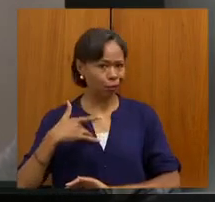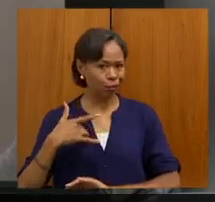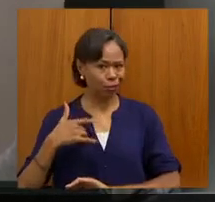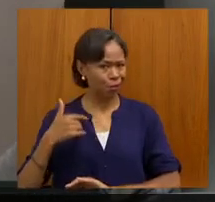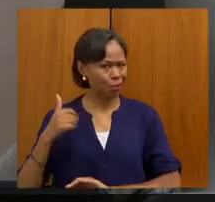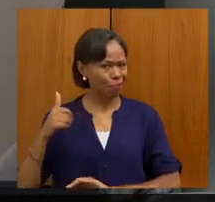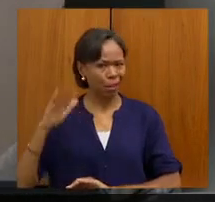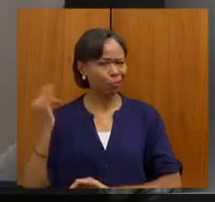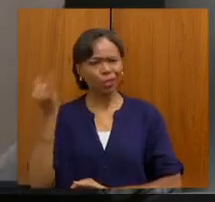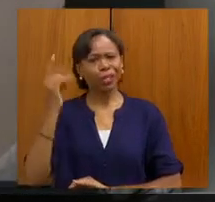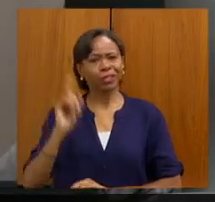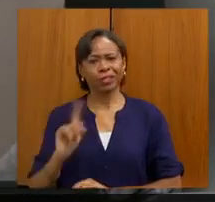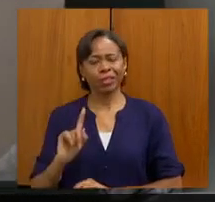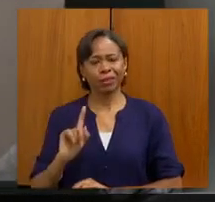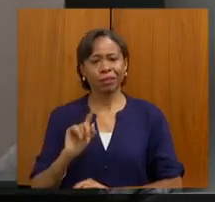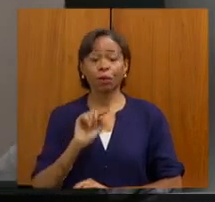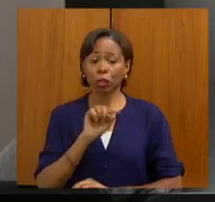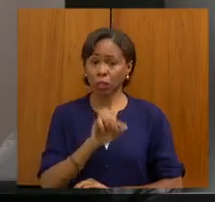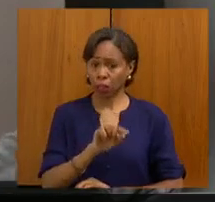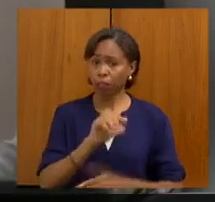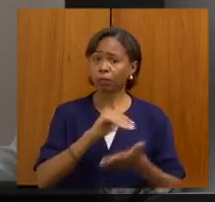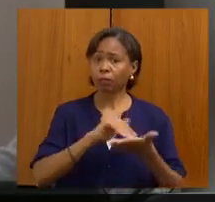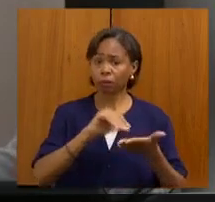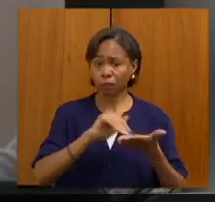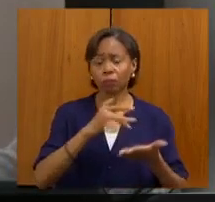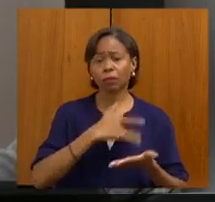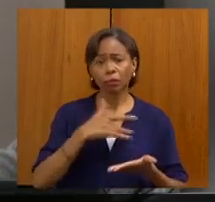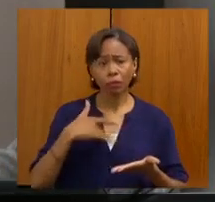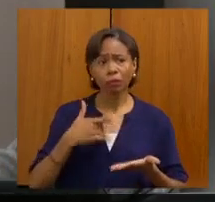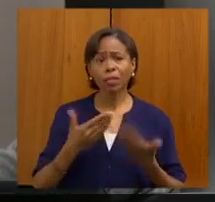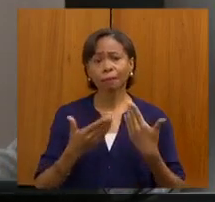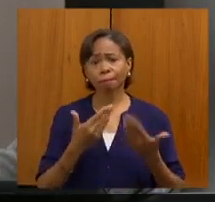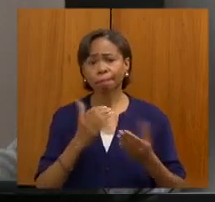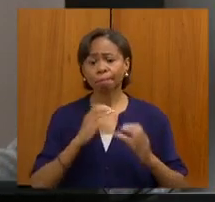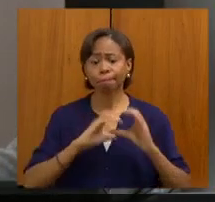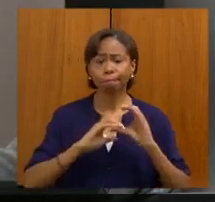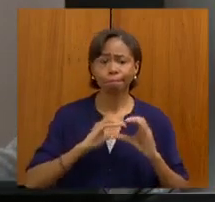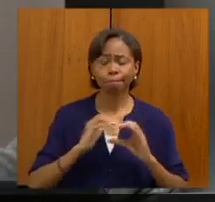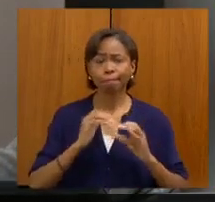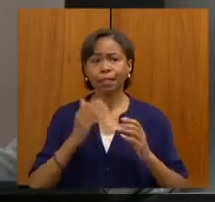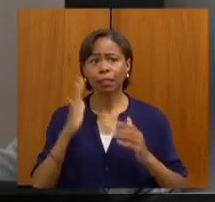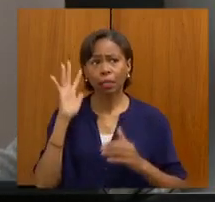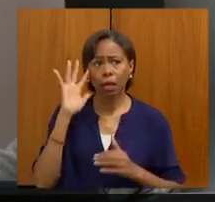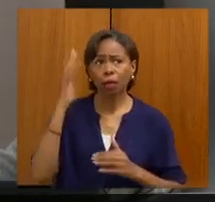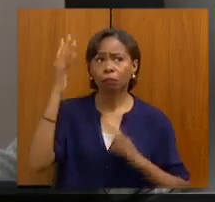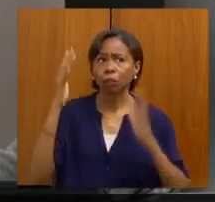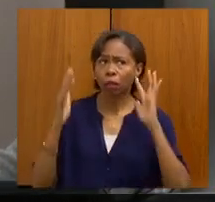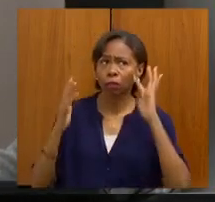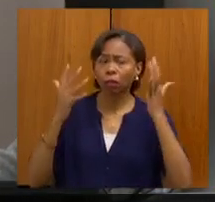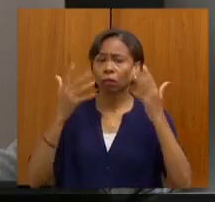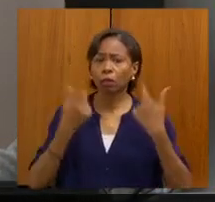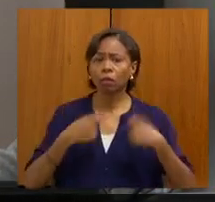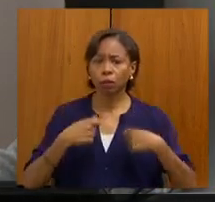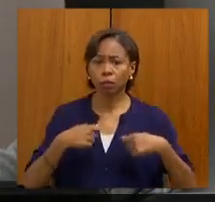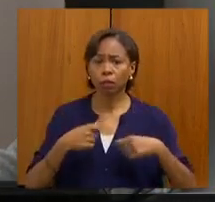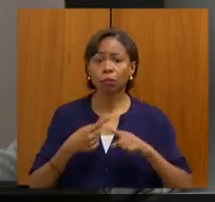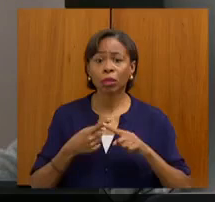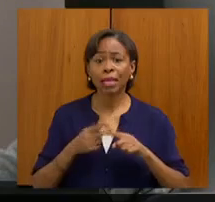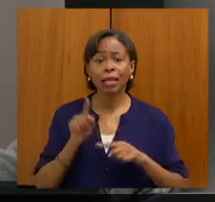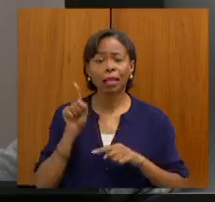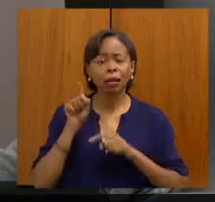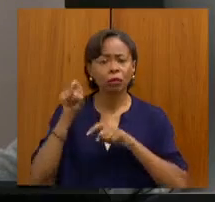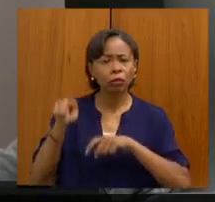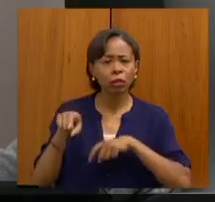para poder ter com ele essa conversa e achar caminho, achar resposta. Porque as pessoas lá no interior, nós